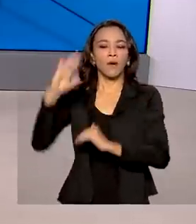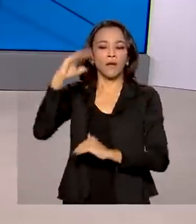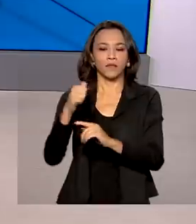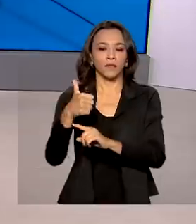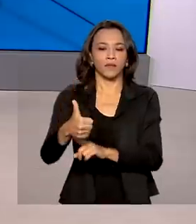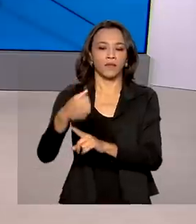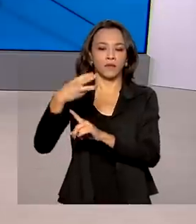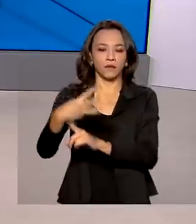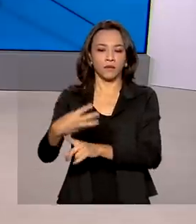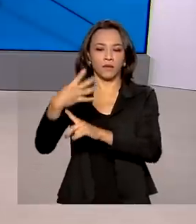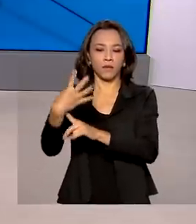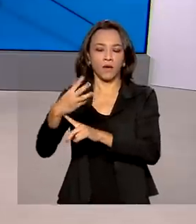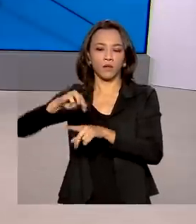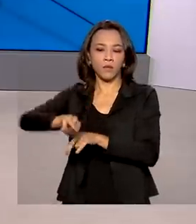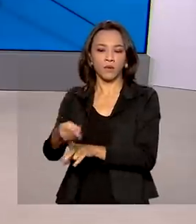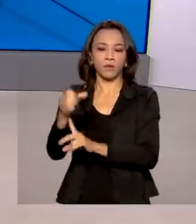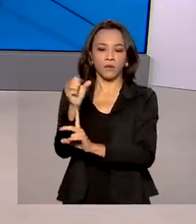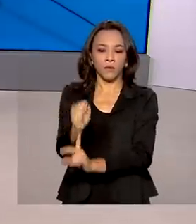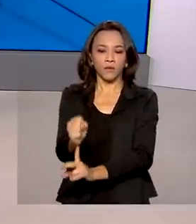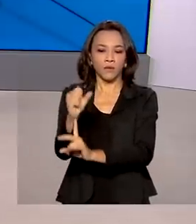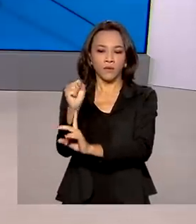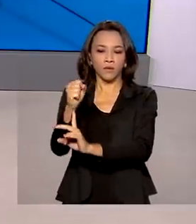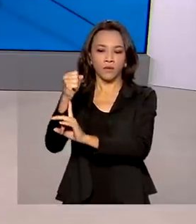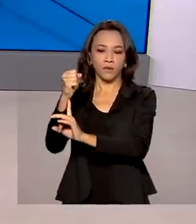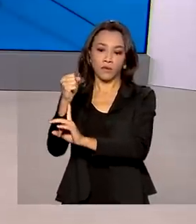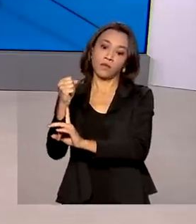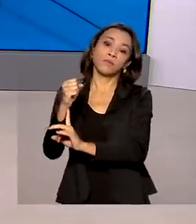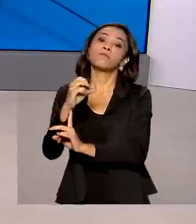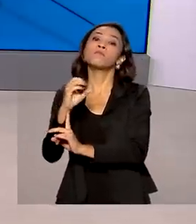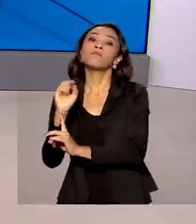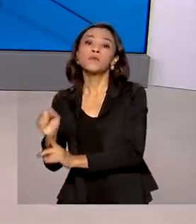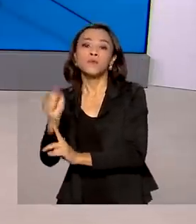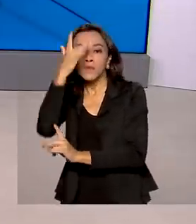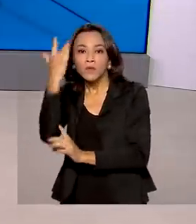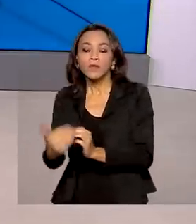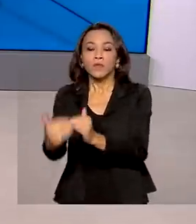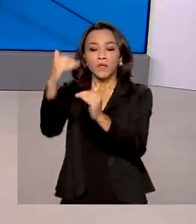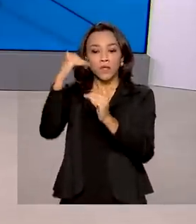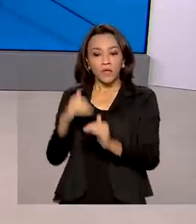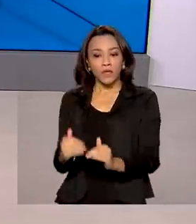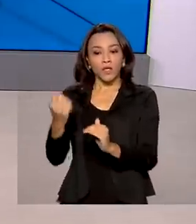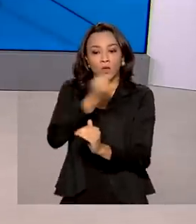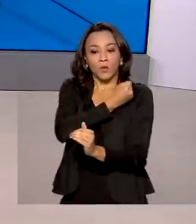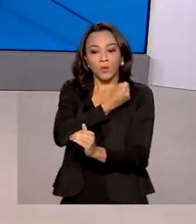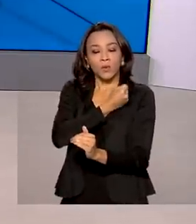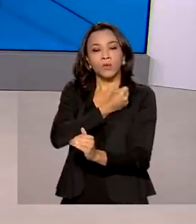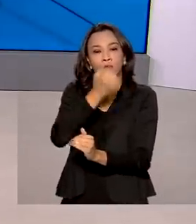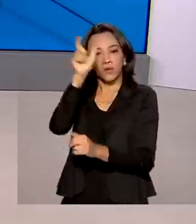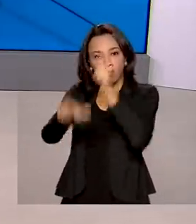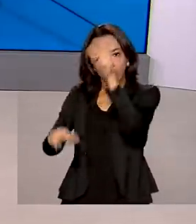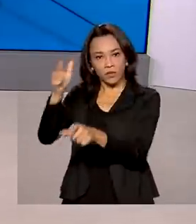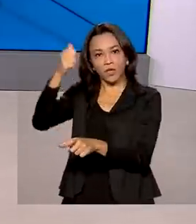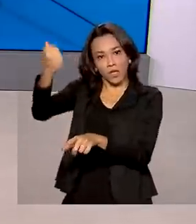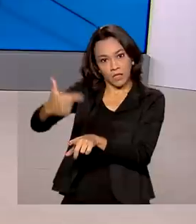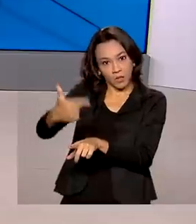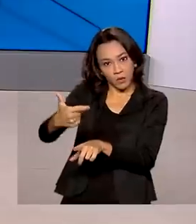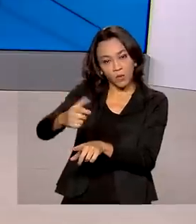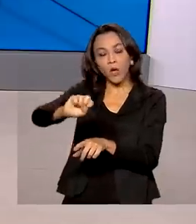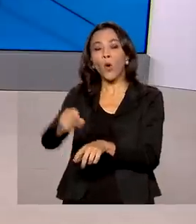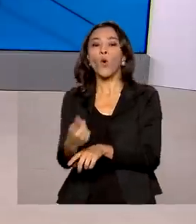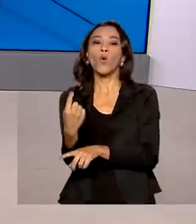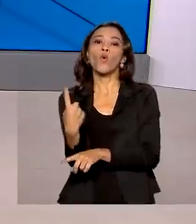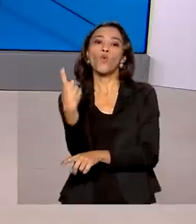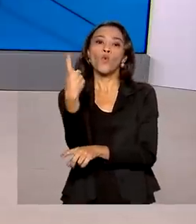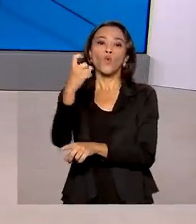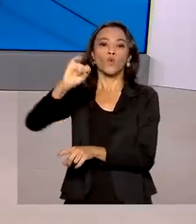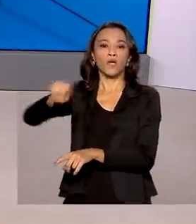134 milhões e 800 mil pessoas. E o número de brasileiros que tomaram as duas doses da vacina ou vacina de dose